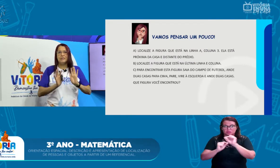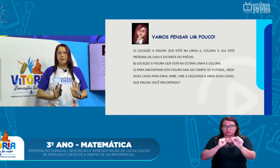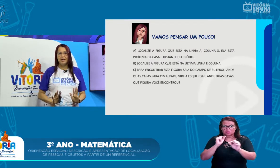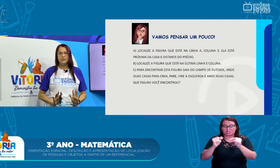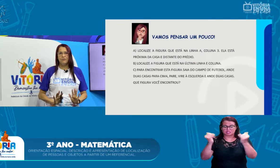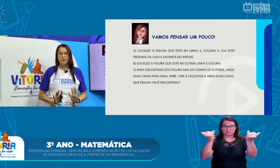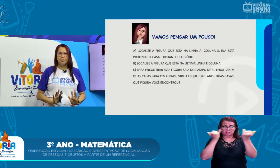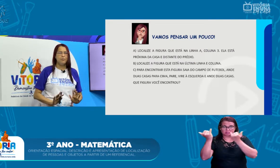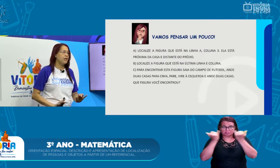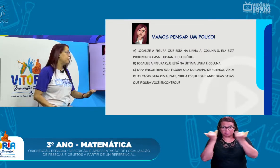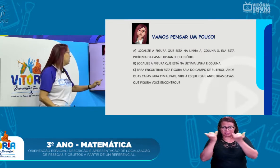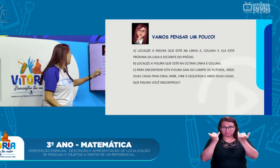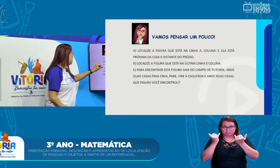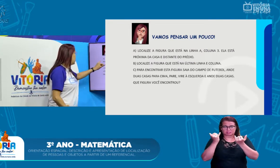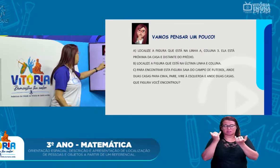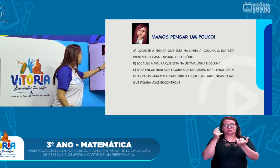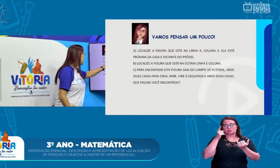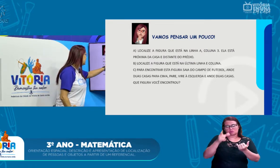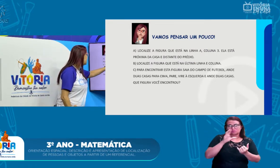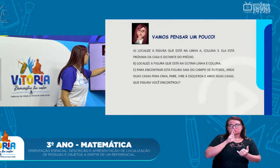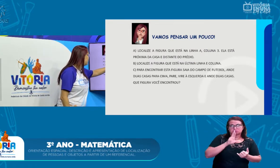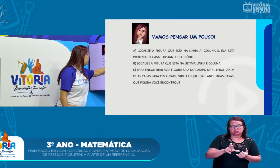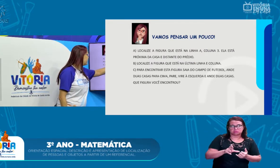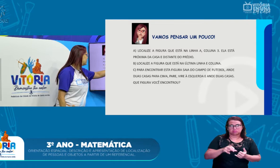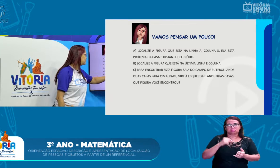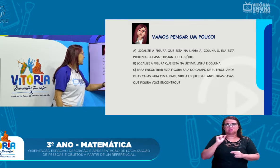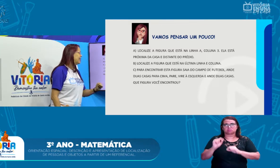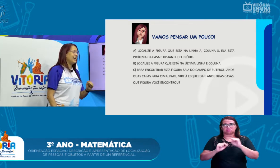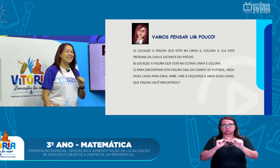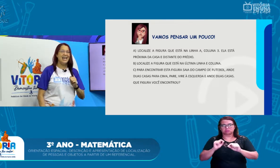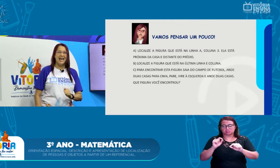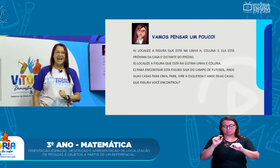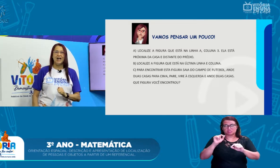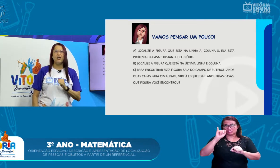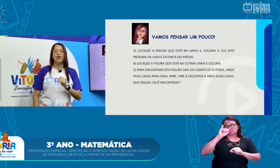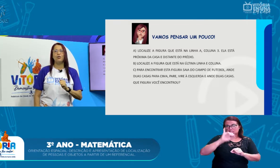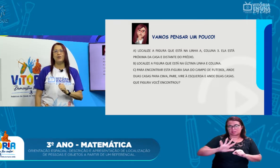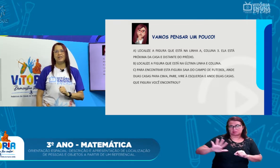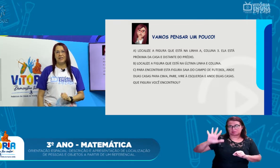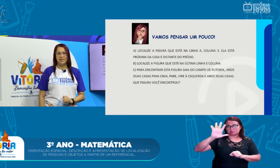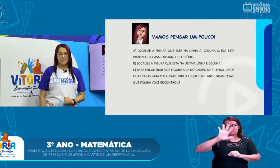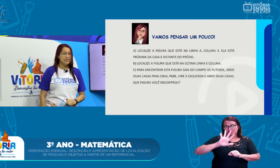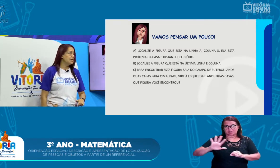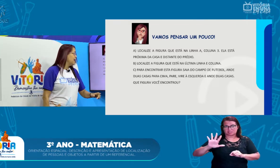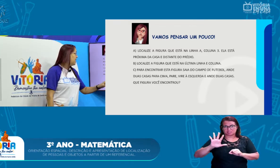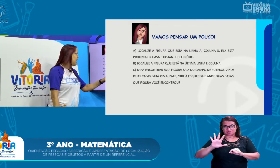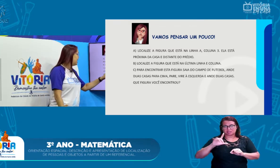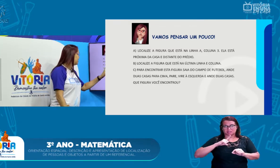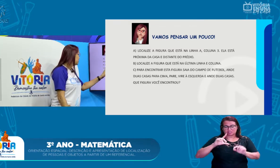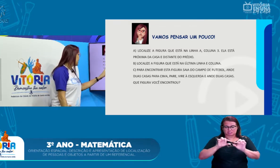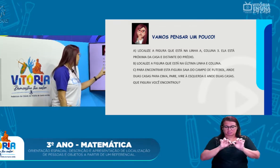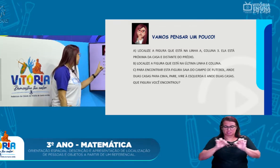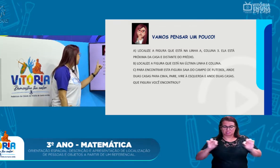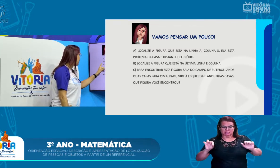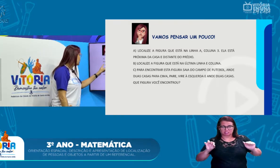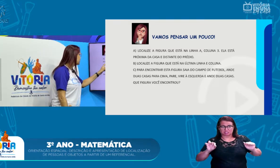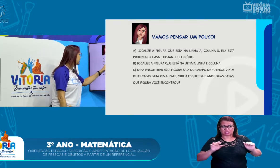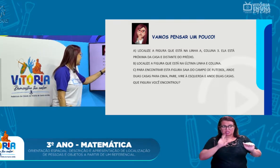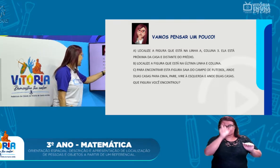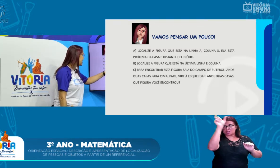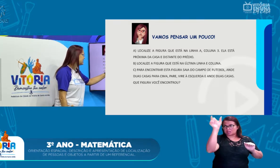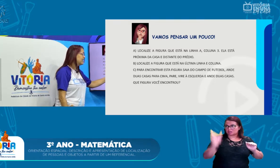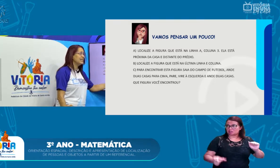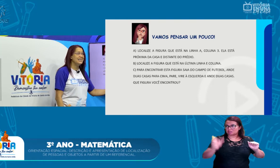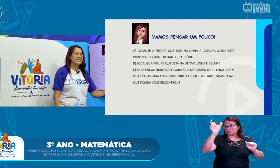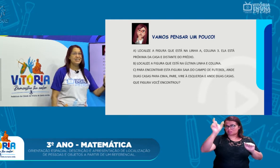a gente precisa para resolver o problema. Localiza a figura que está na linha A, coluna 3. Ela está próxima